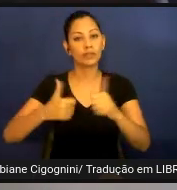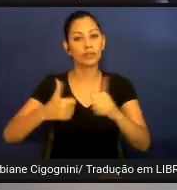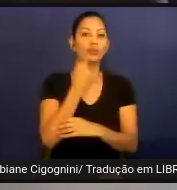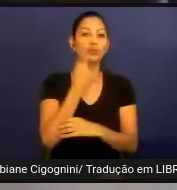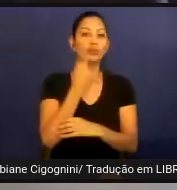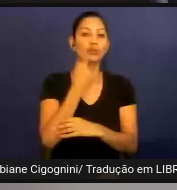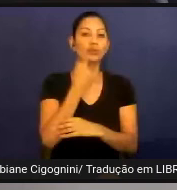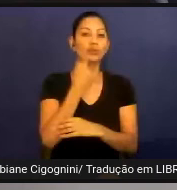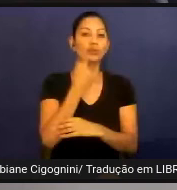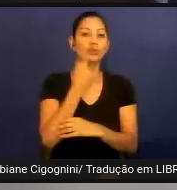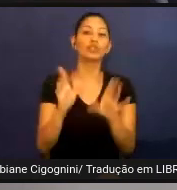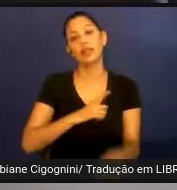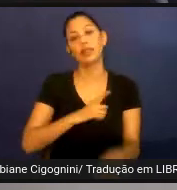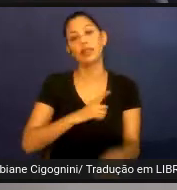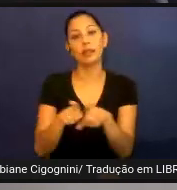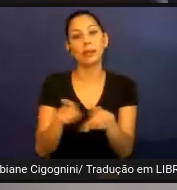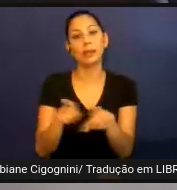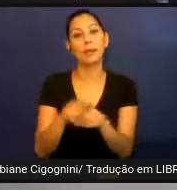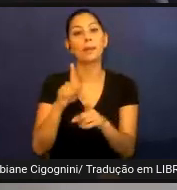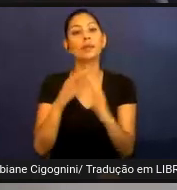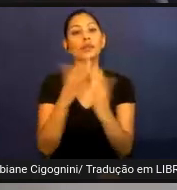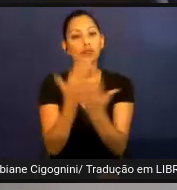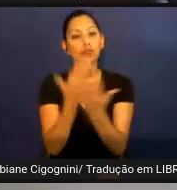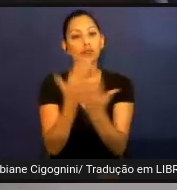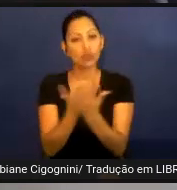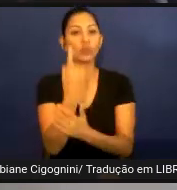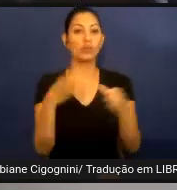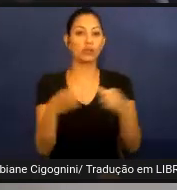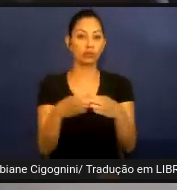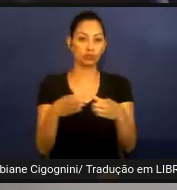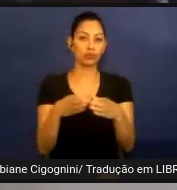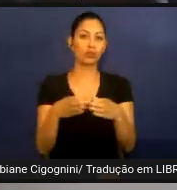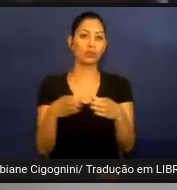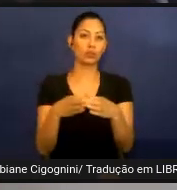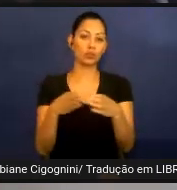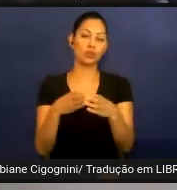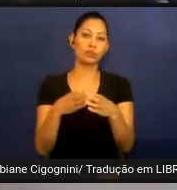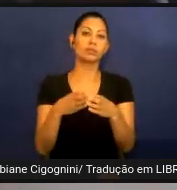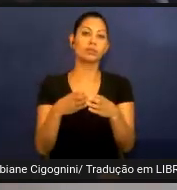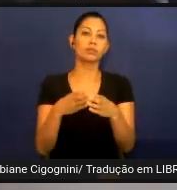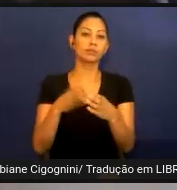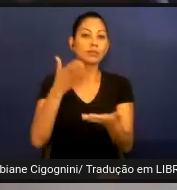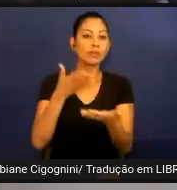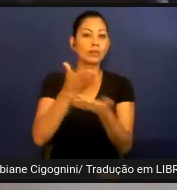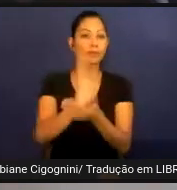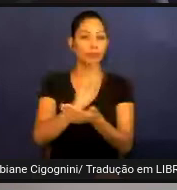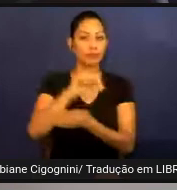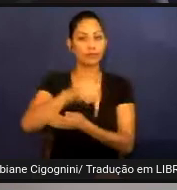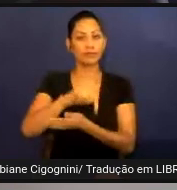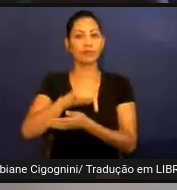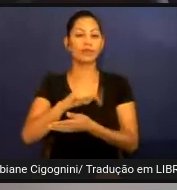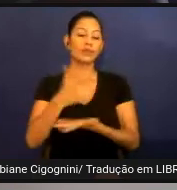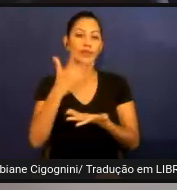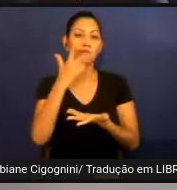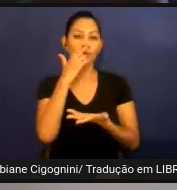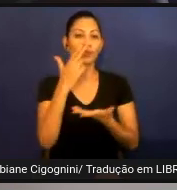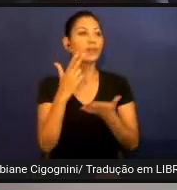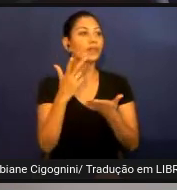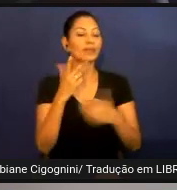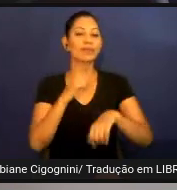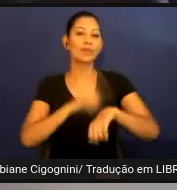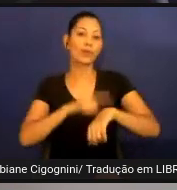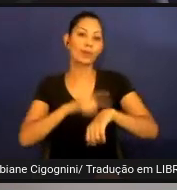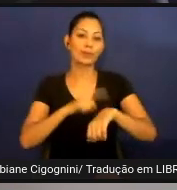a escola e uma turma para validar só estamos esperando a situação normalizar para que